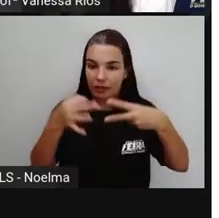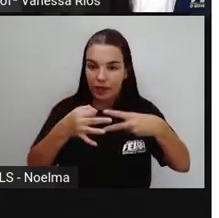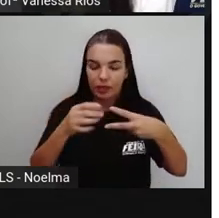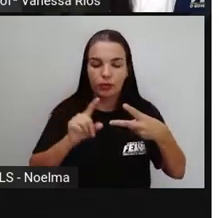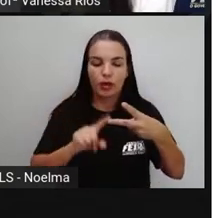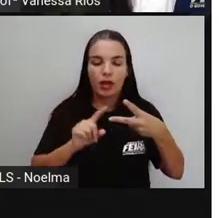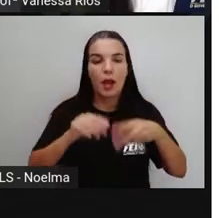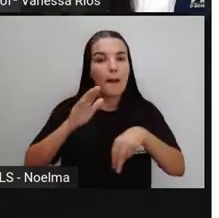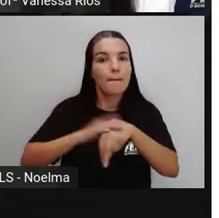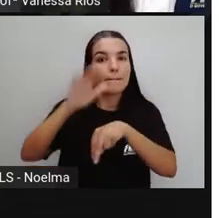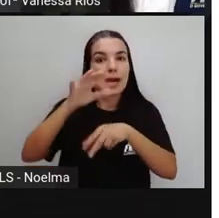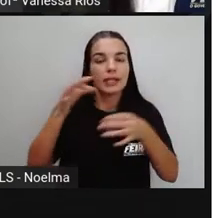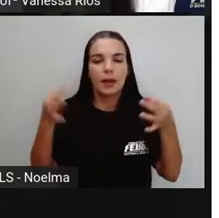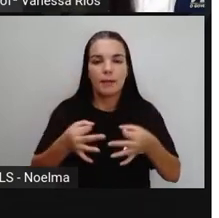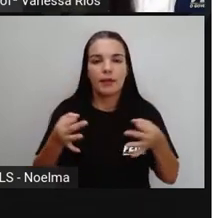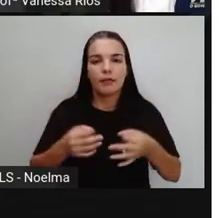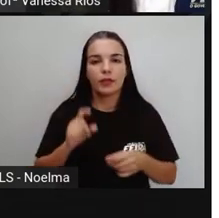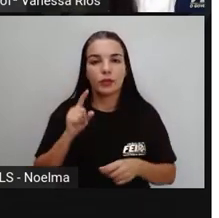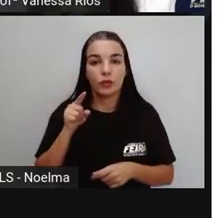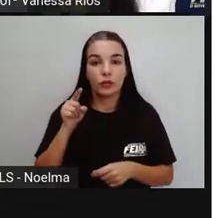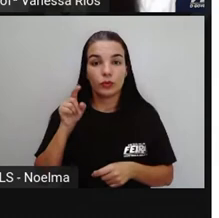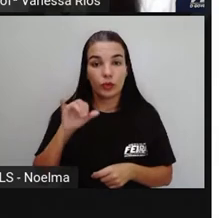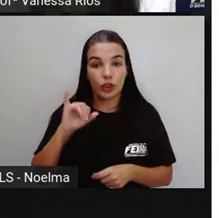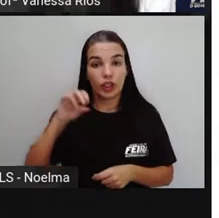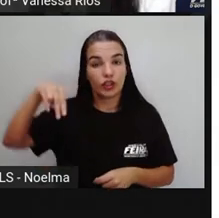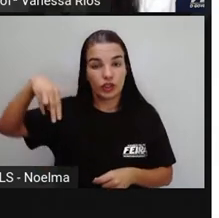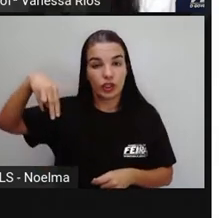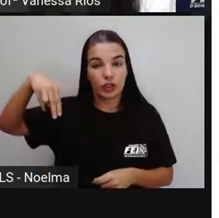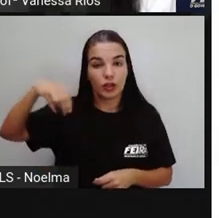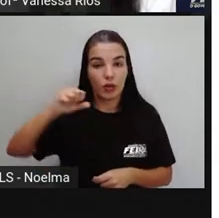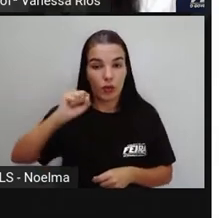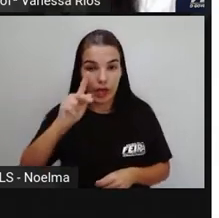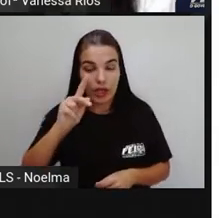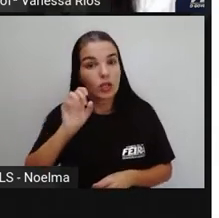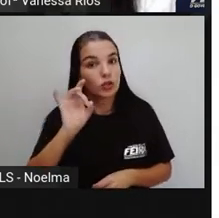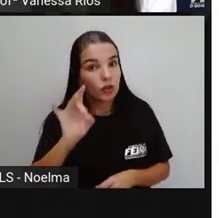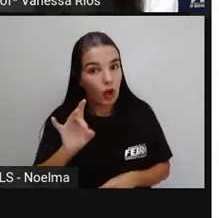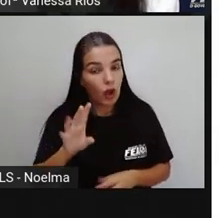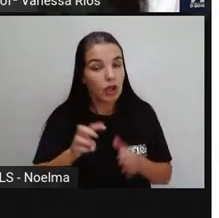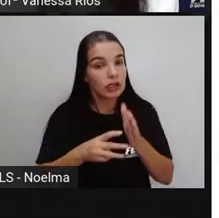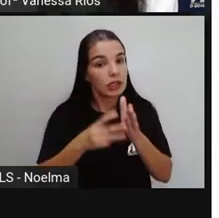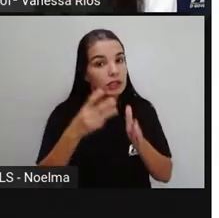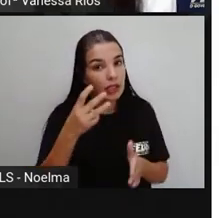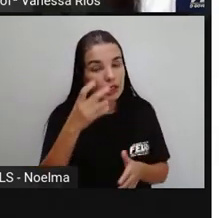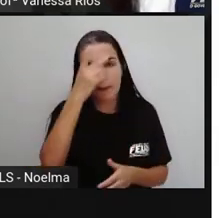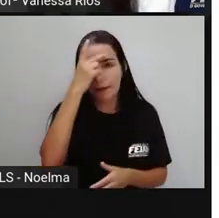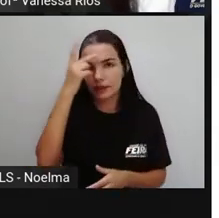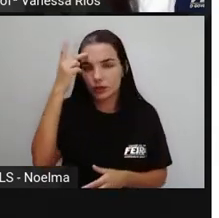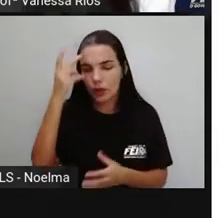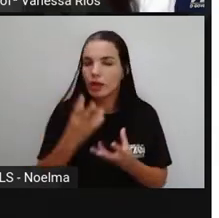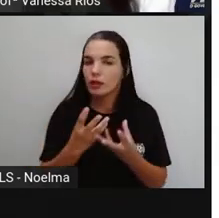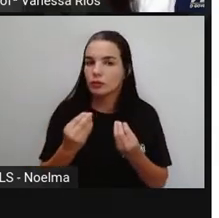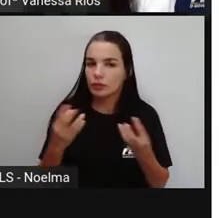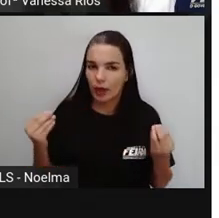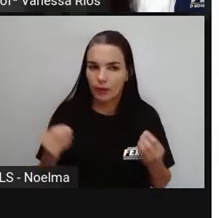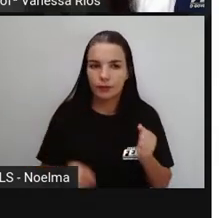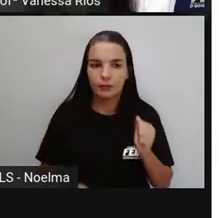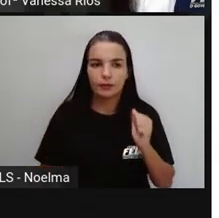mais que perfeito do indicativo. Isso para a terceira pessoa do plural, que é eles ou elas.